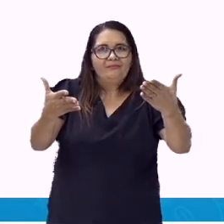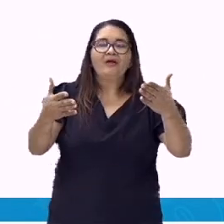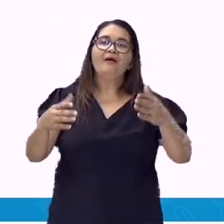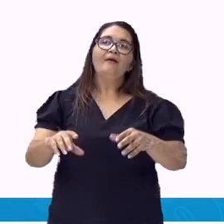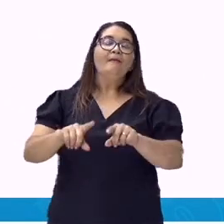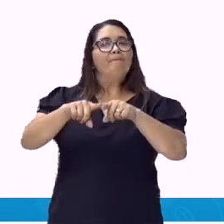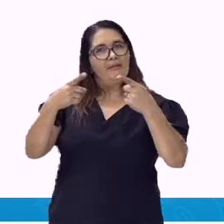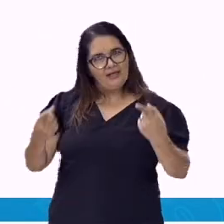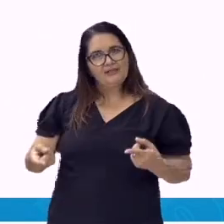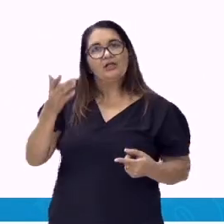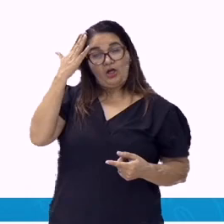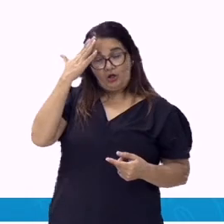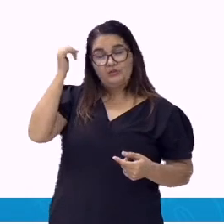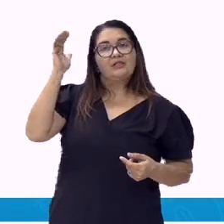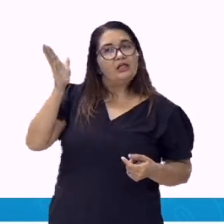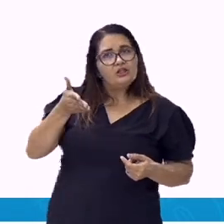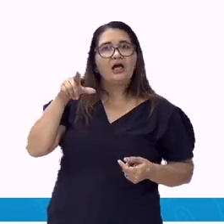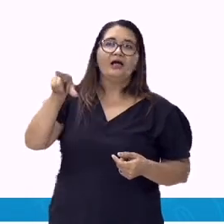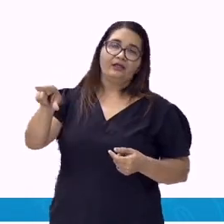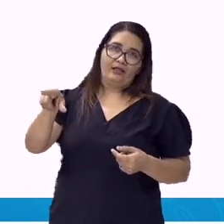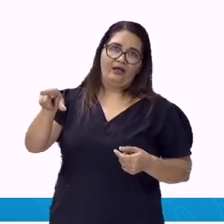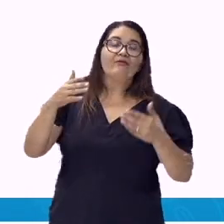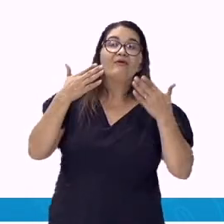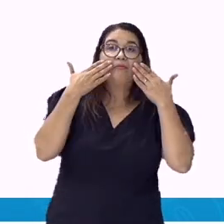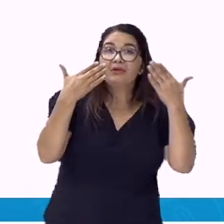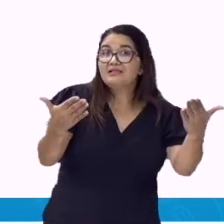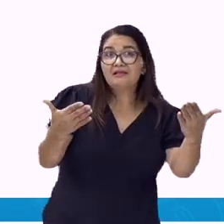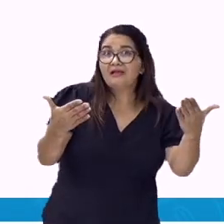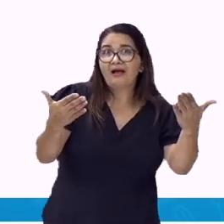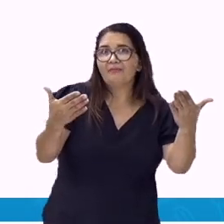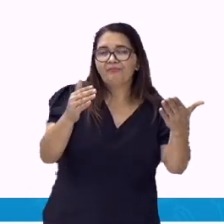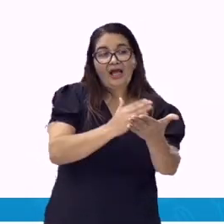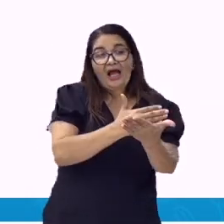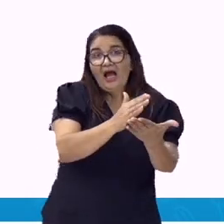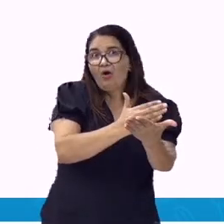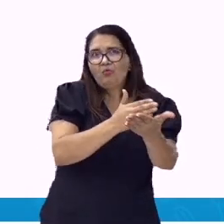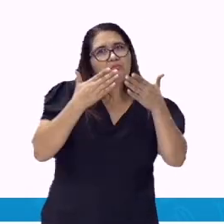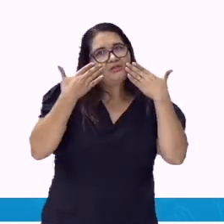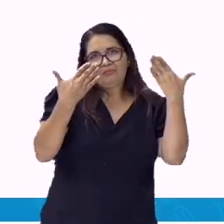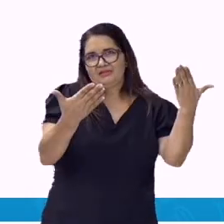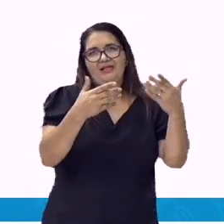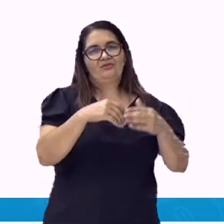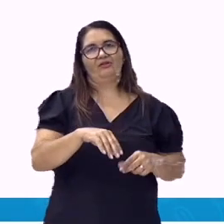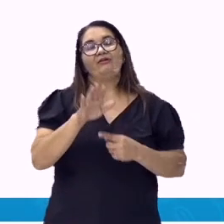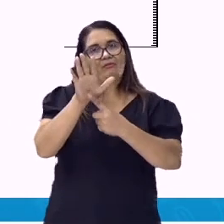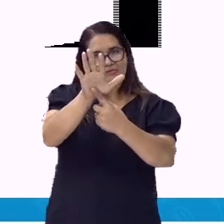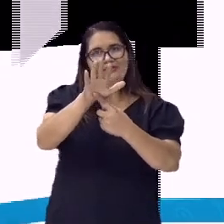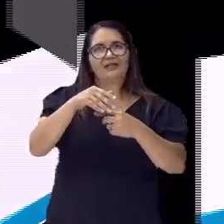qual a quantidade de opções de sorvetes e sabores, por exemplo.